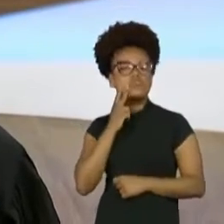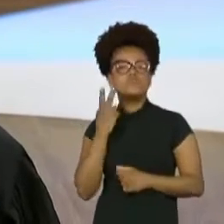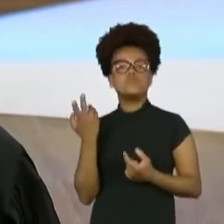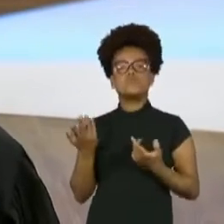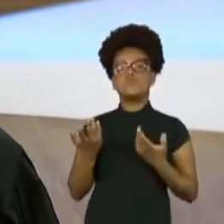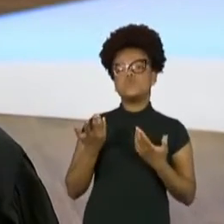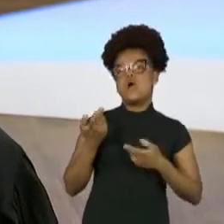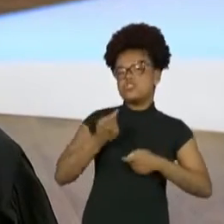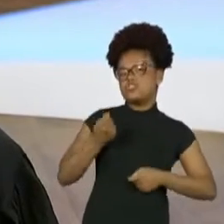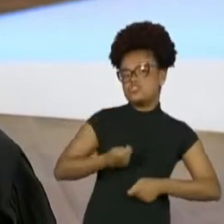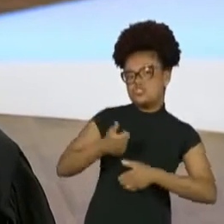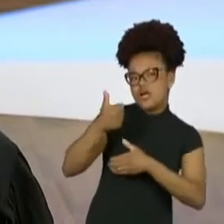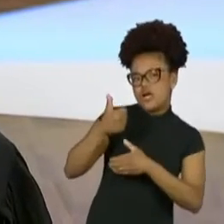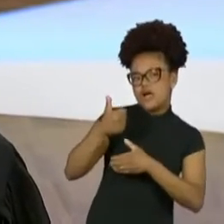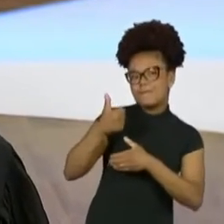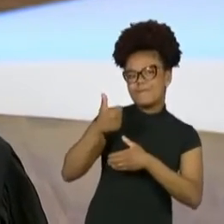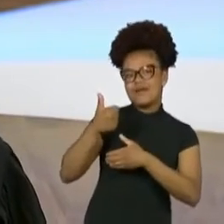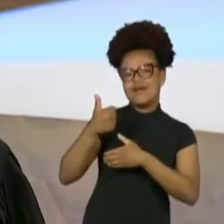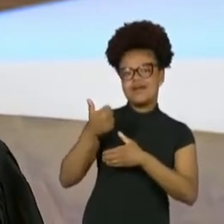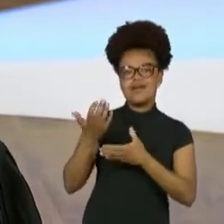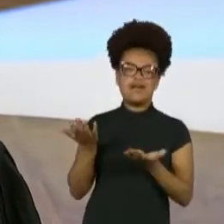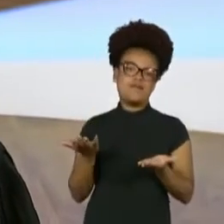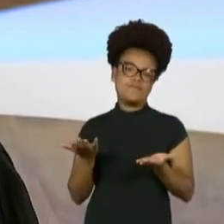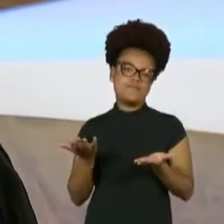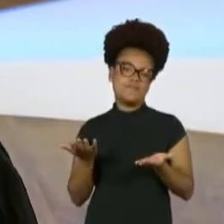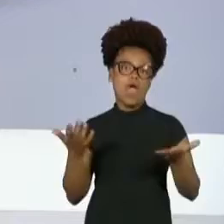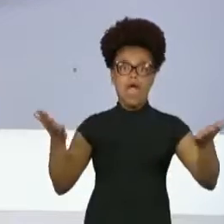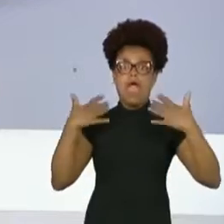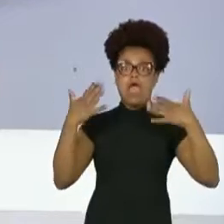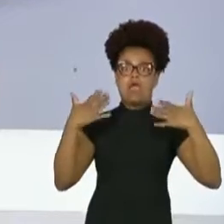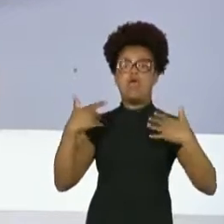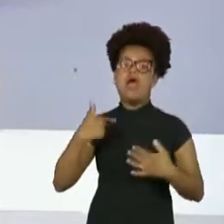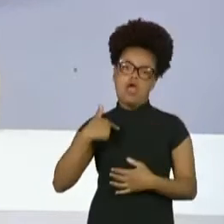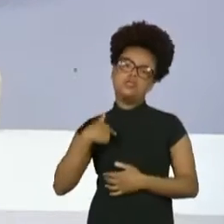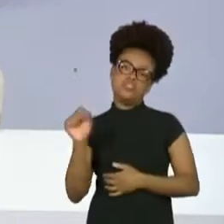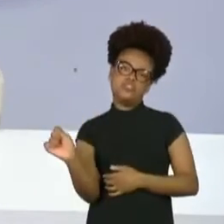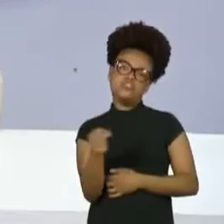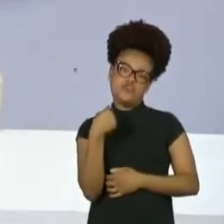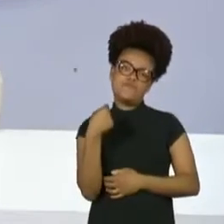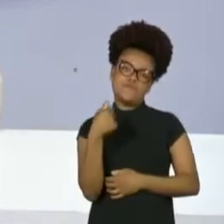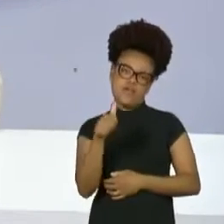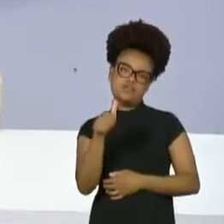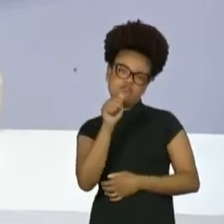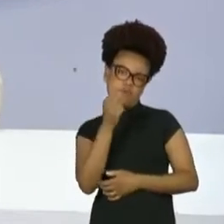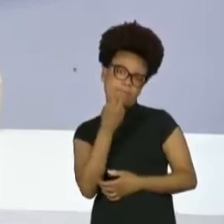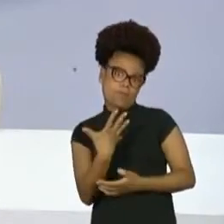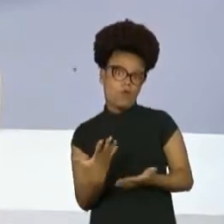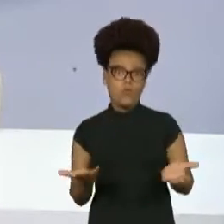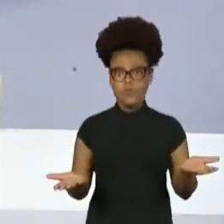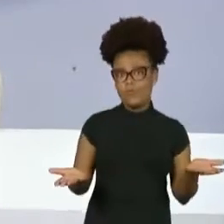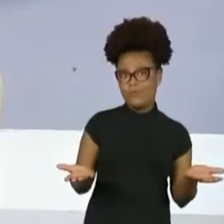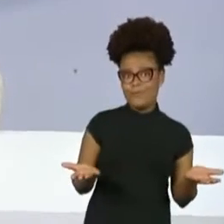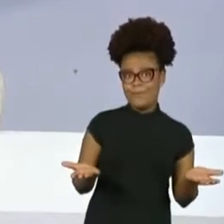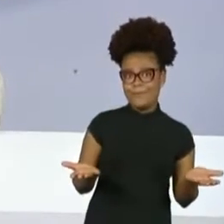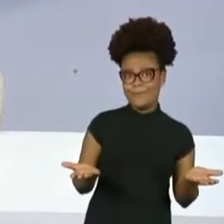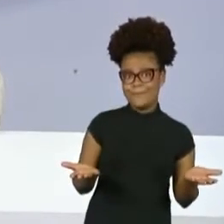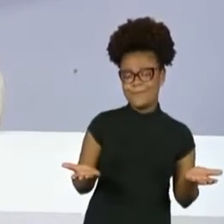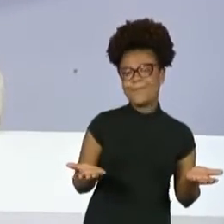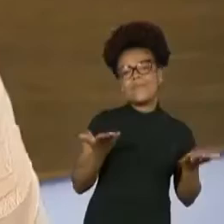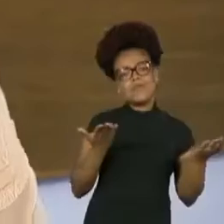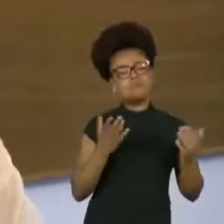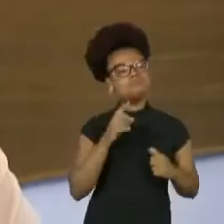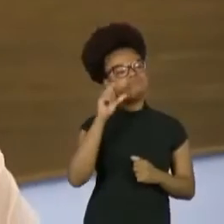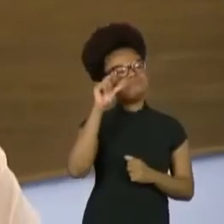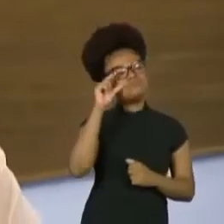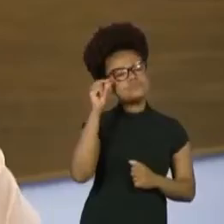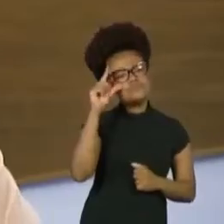Agora, calorão, uma cervejinha, vai bem, né? Só ele. Está ótimo. Joyce. Zezé, a história da